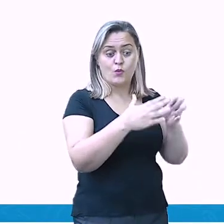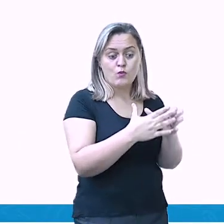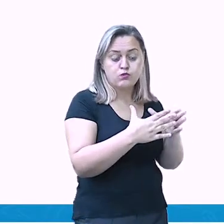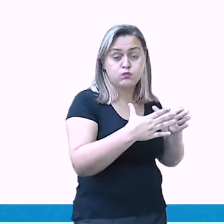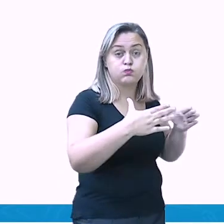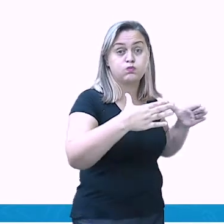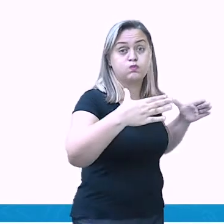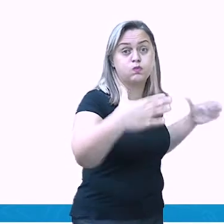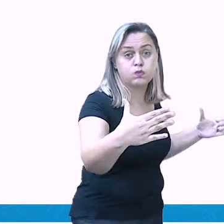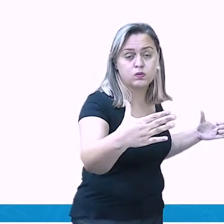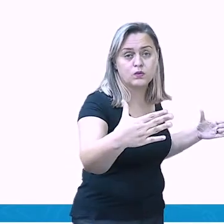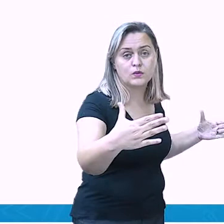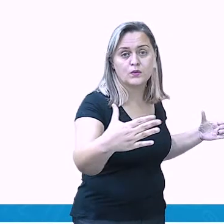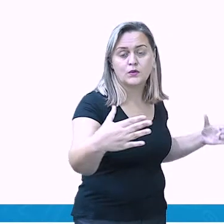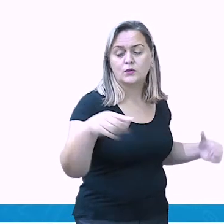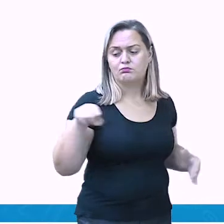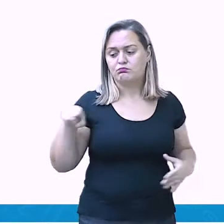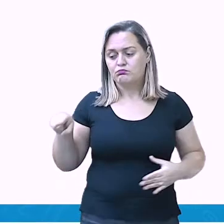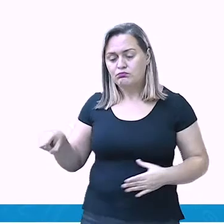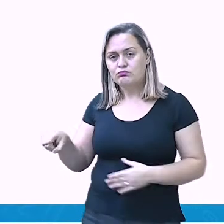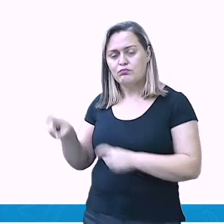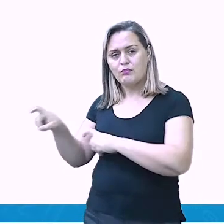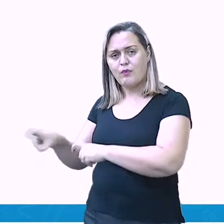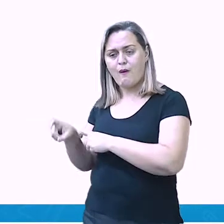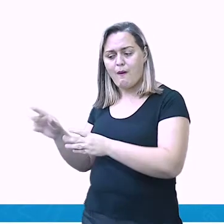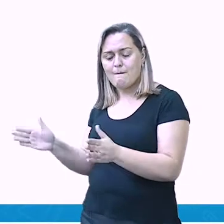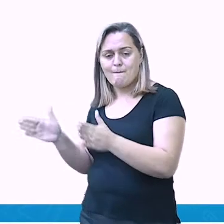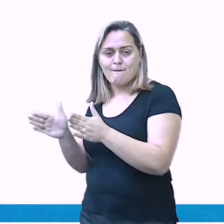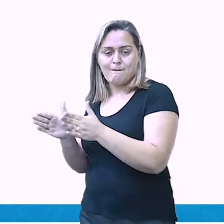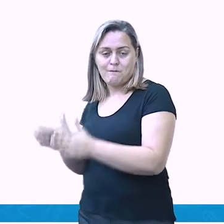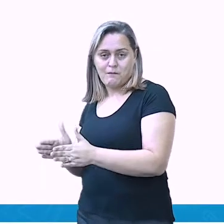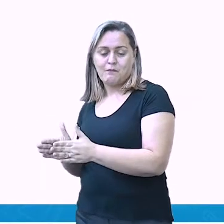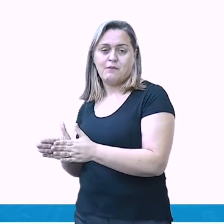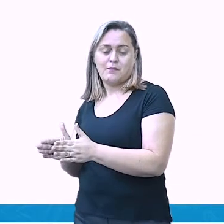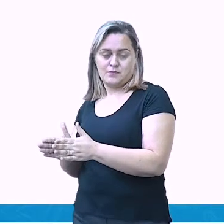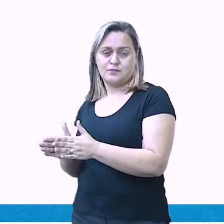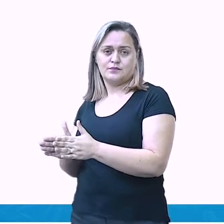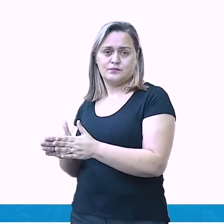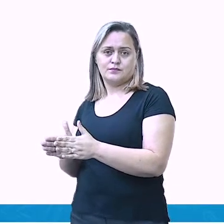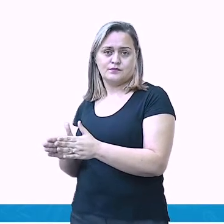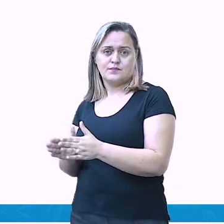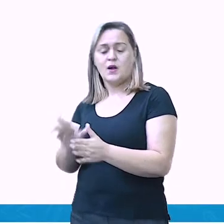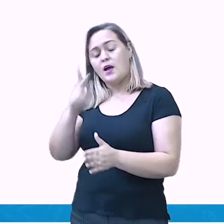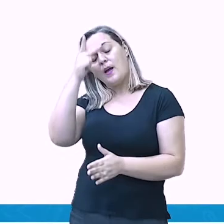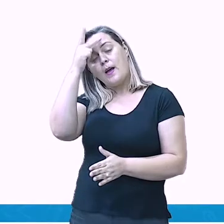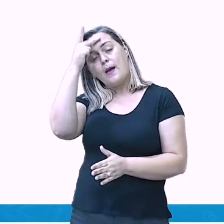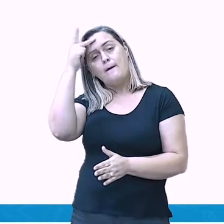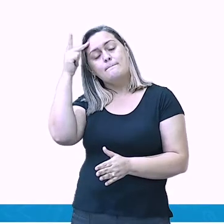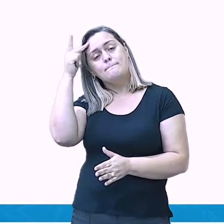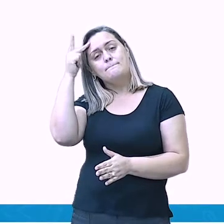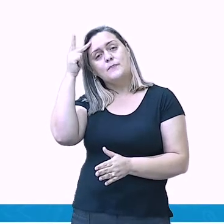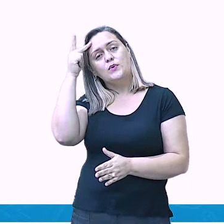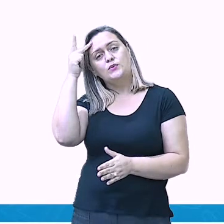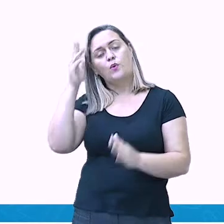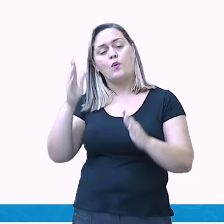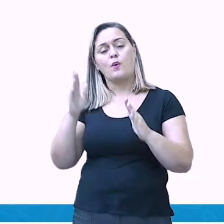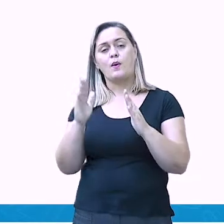à das zonas rurais. As pessoas que vivem nas cidades constituem a comunidade urbana.